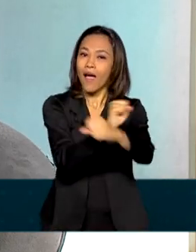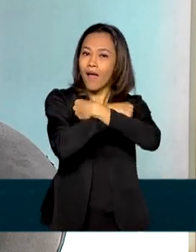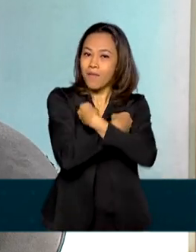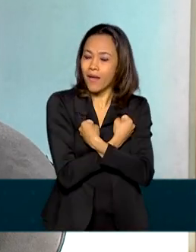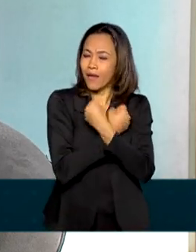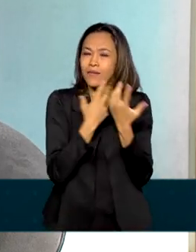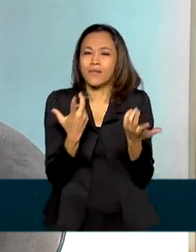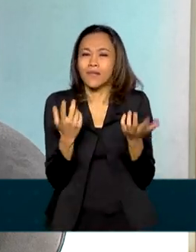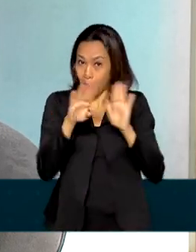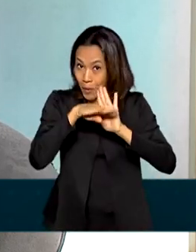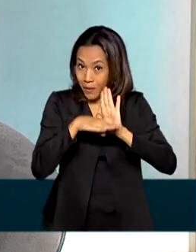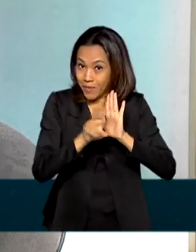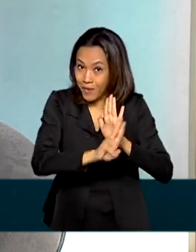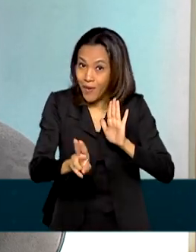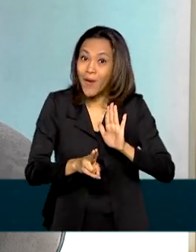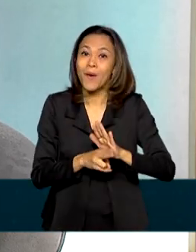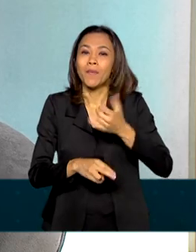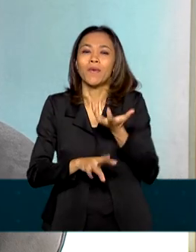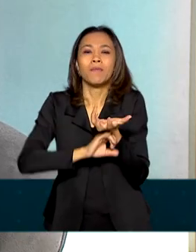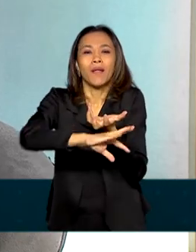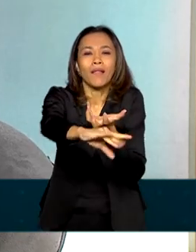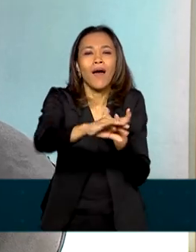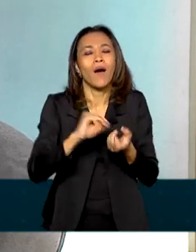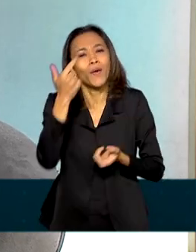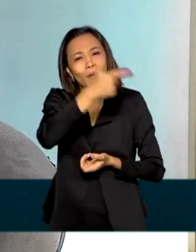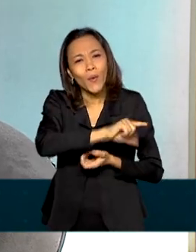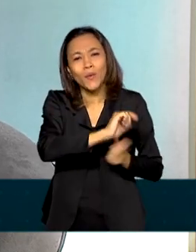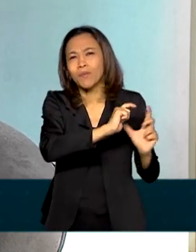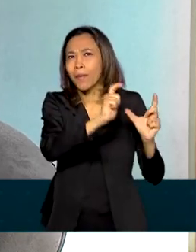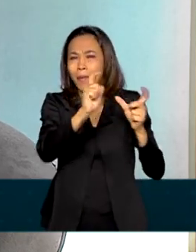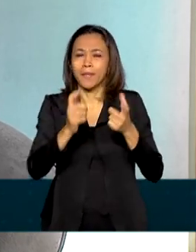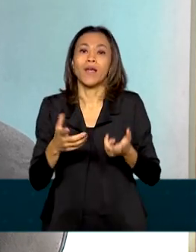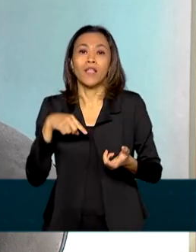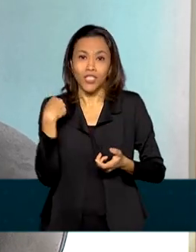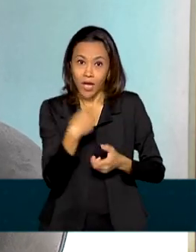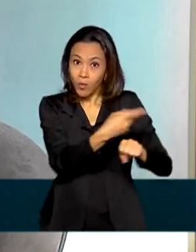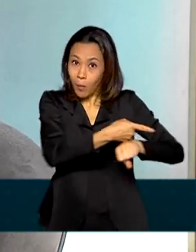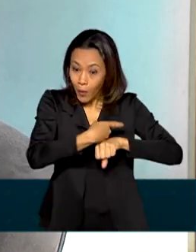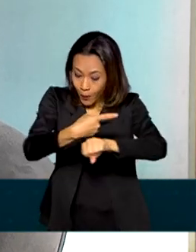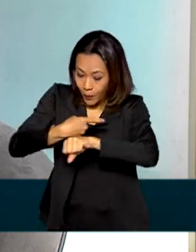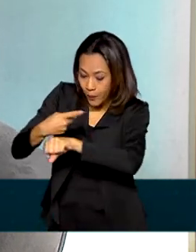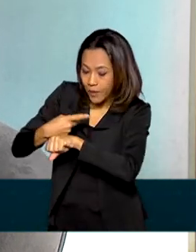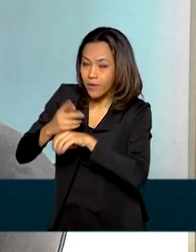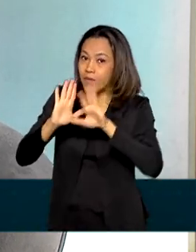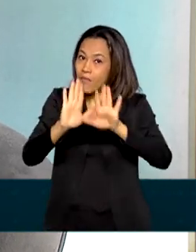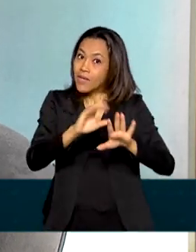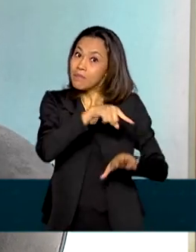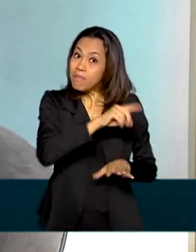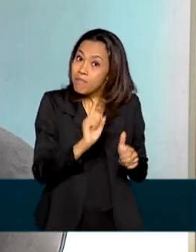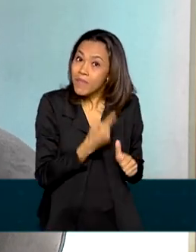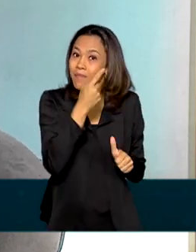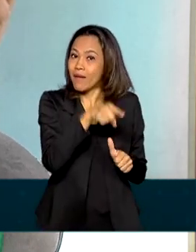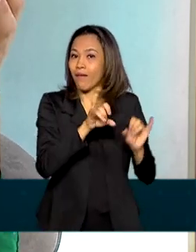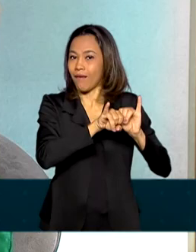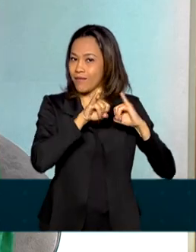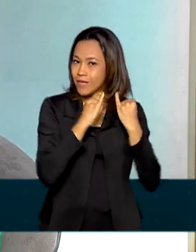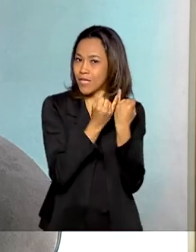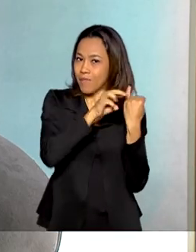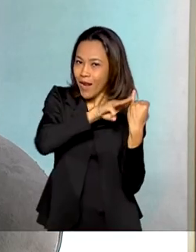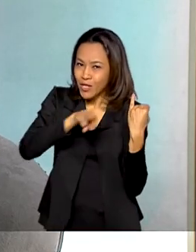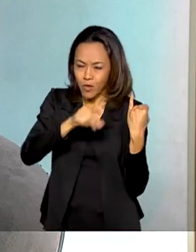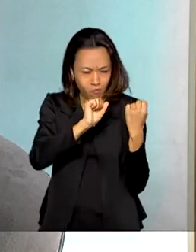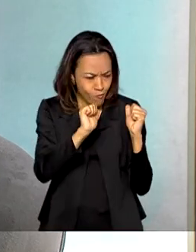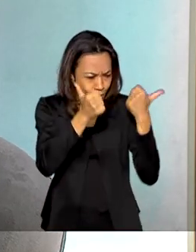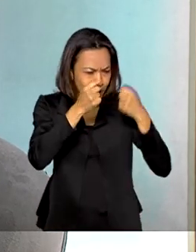Abrace Ilha de Maré. Então, já estamos procurando, mas nós queremos fazer isso dar certo para levar esse case de